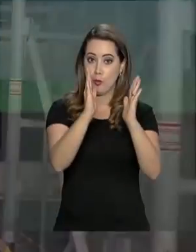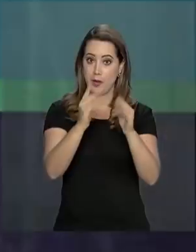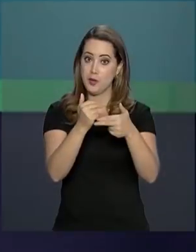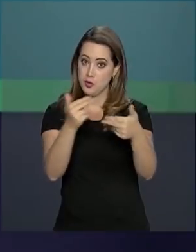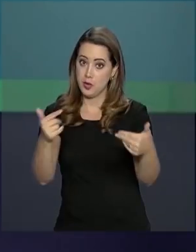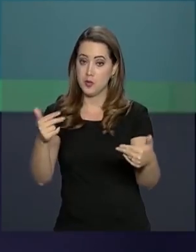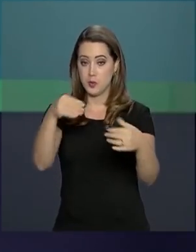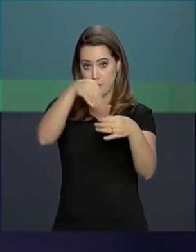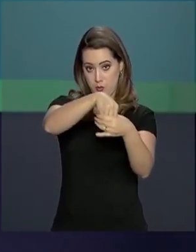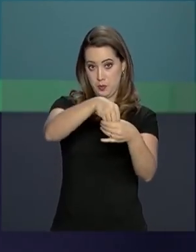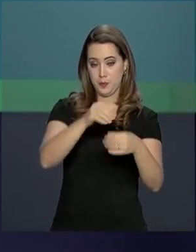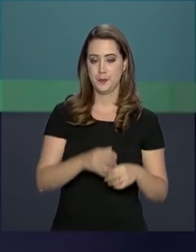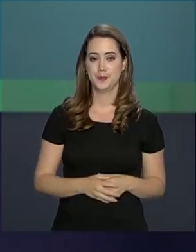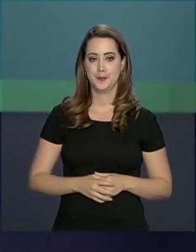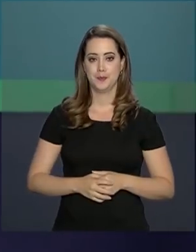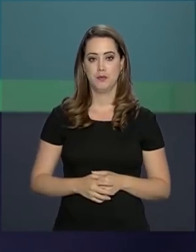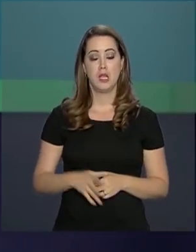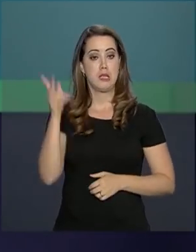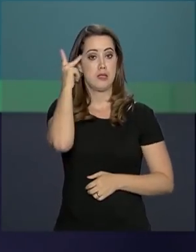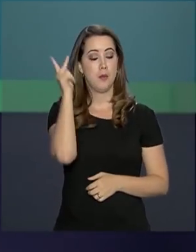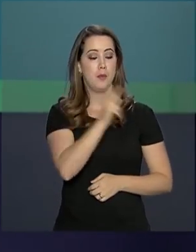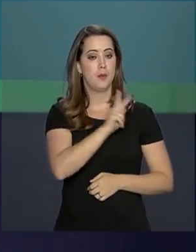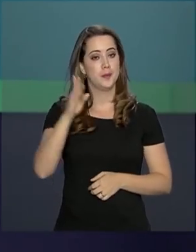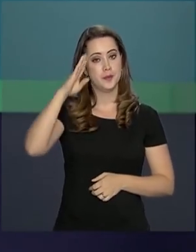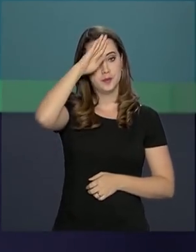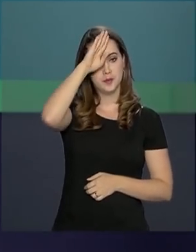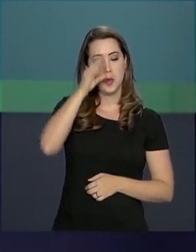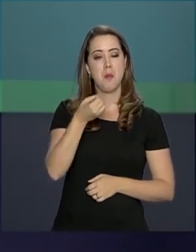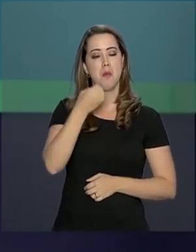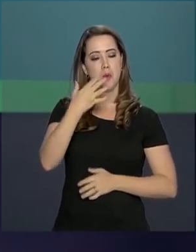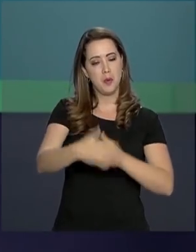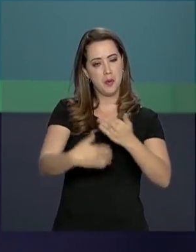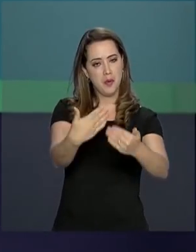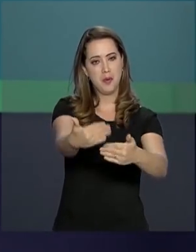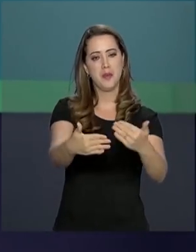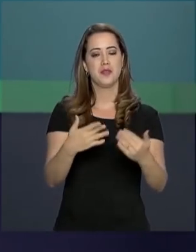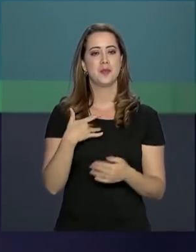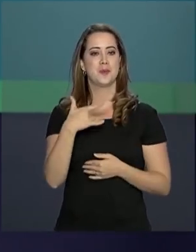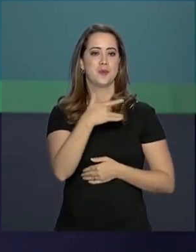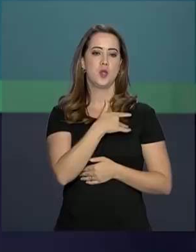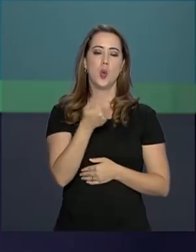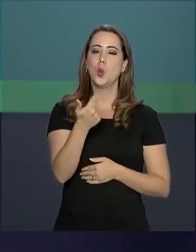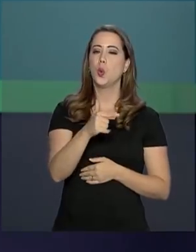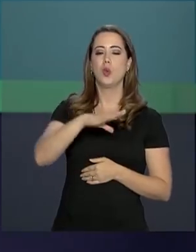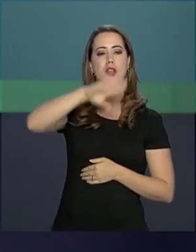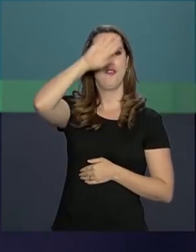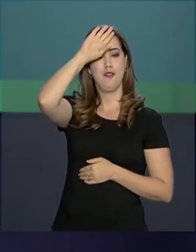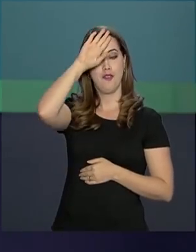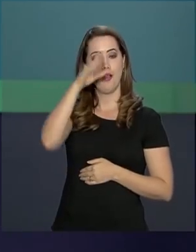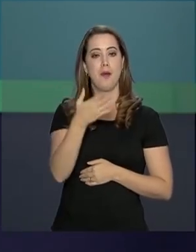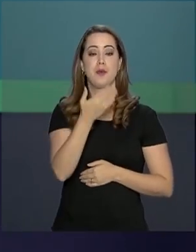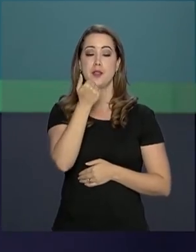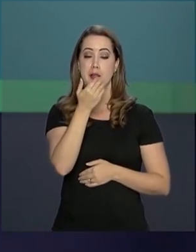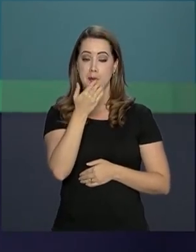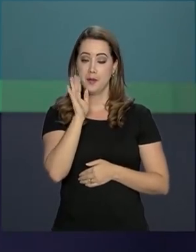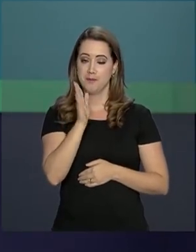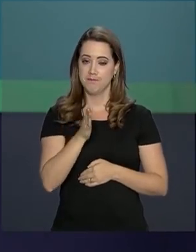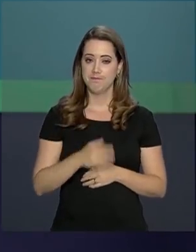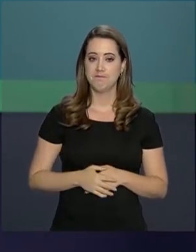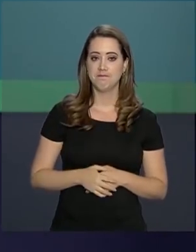acervo. Em São Paulo, o presidente Jair Bolsonaro mantém boa evolução clínica, segue sem febre, com dieta leve.